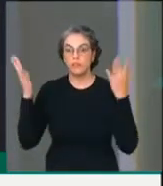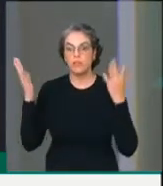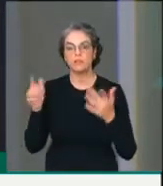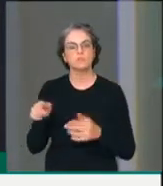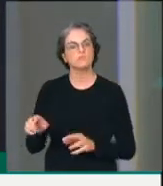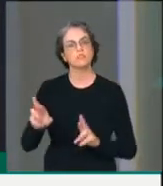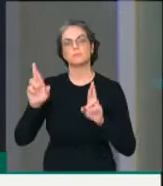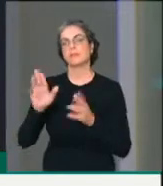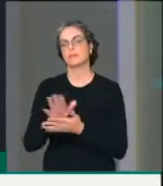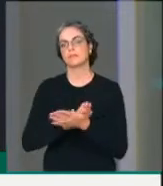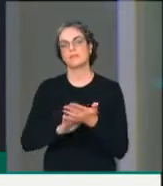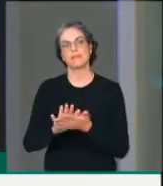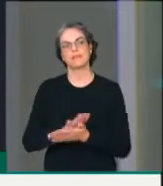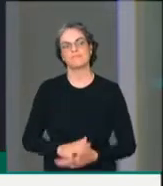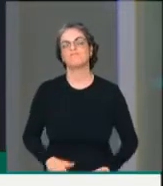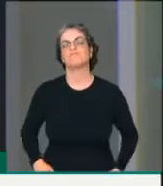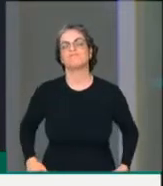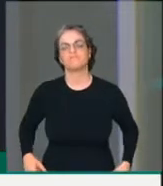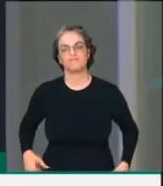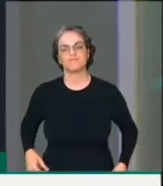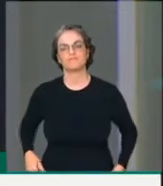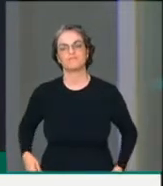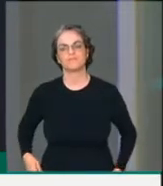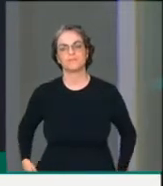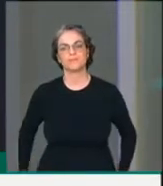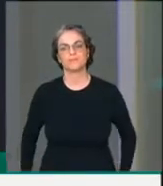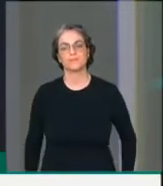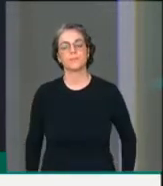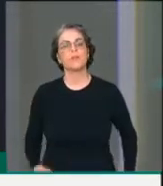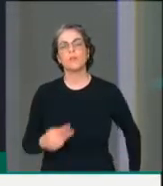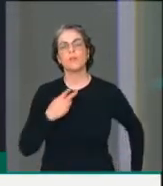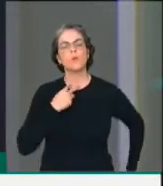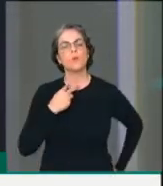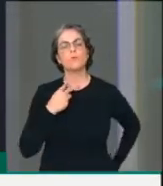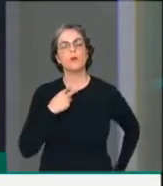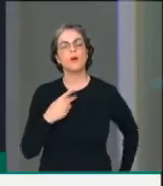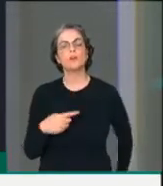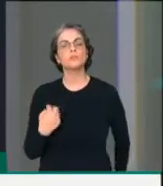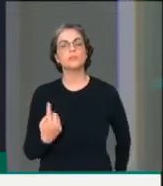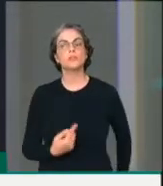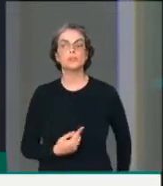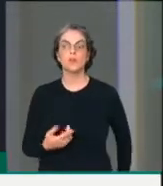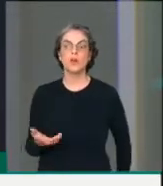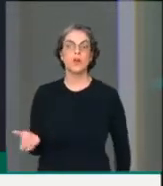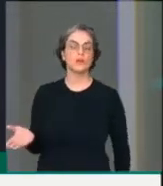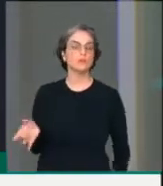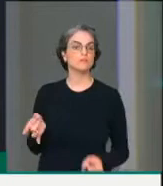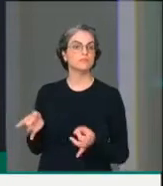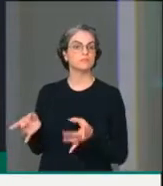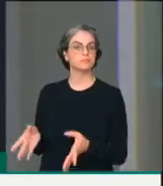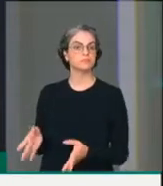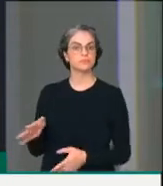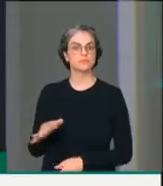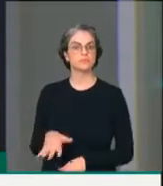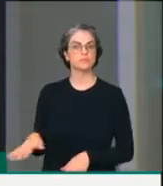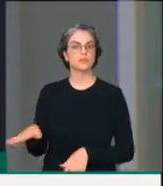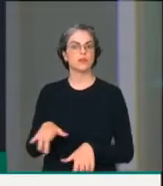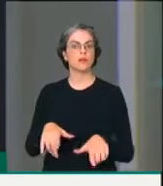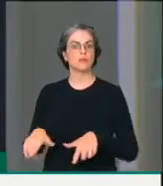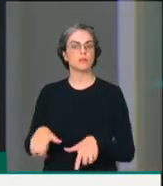esperança. Nós não podemos fazer com que esses trabalhadores que querem